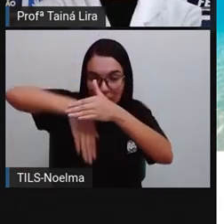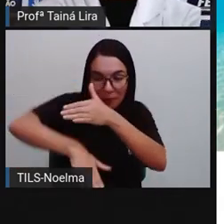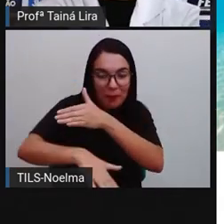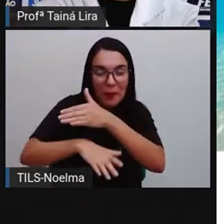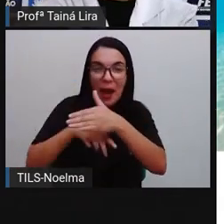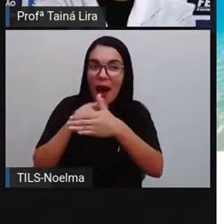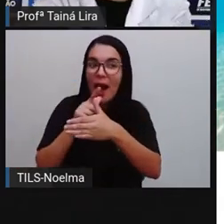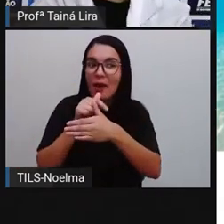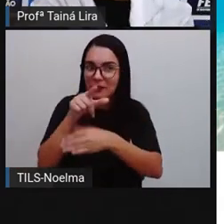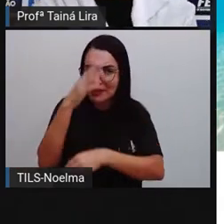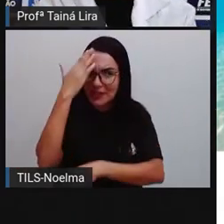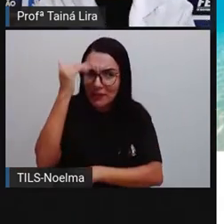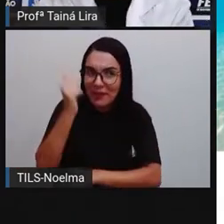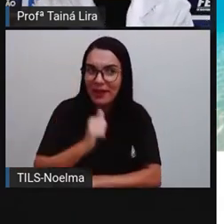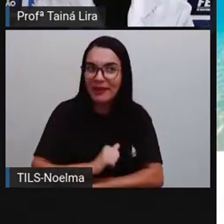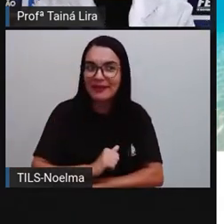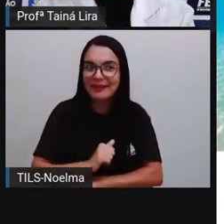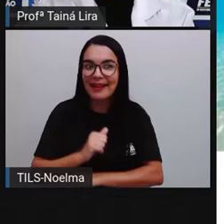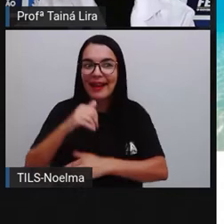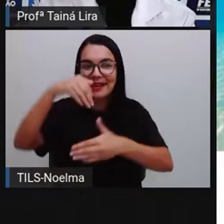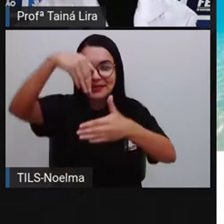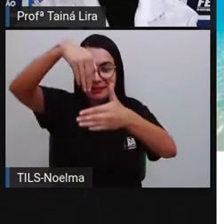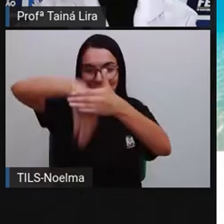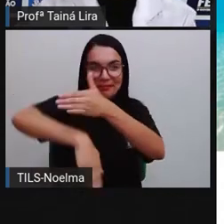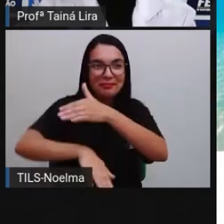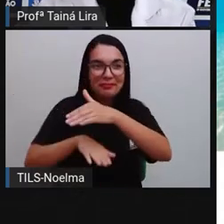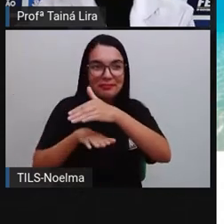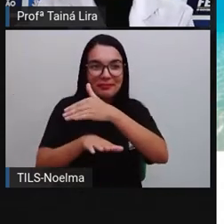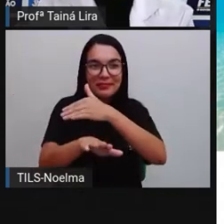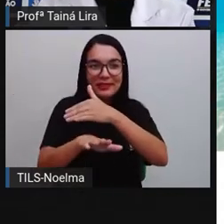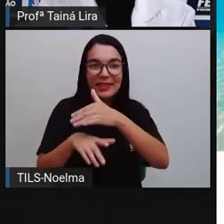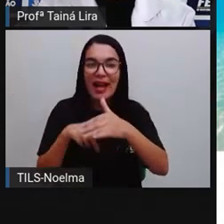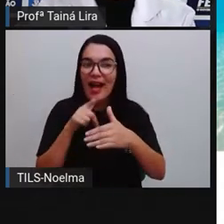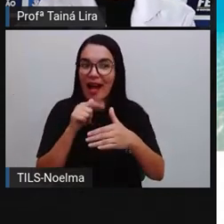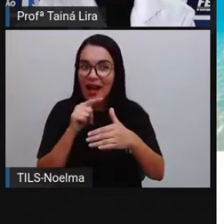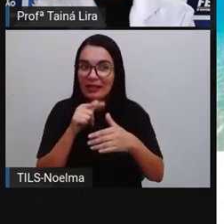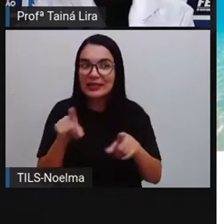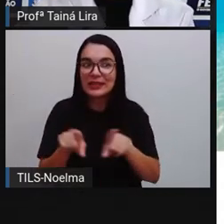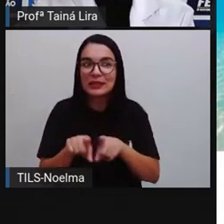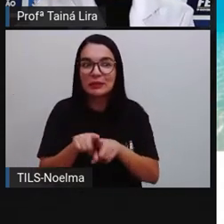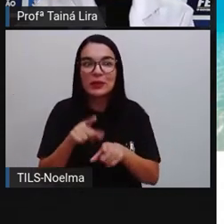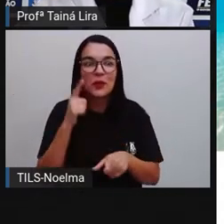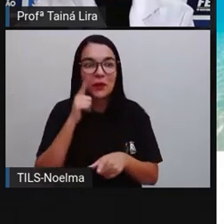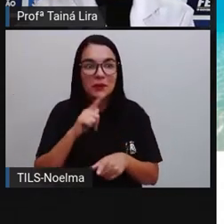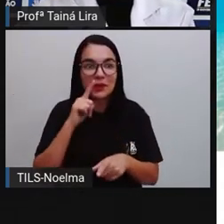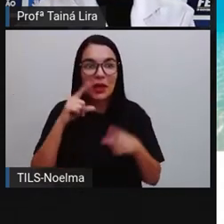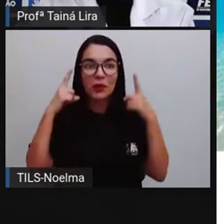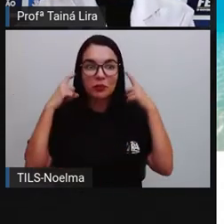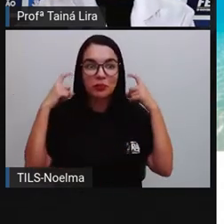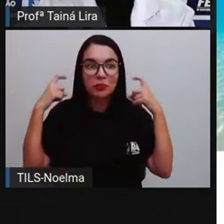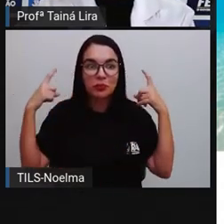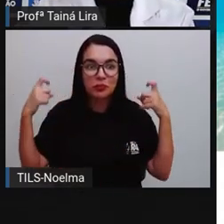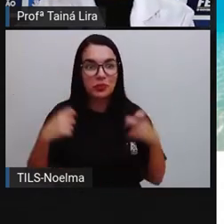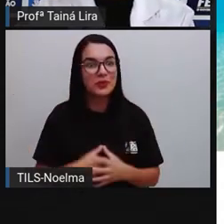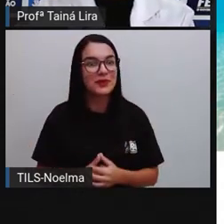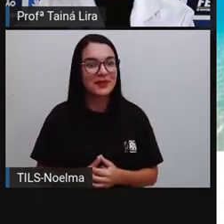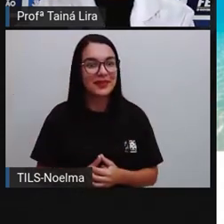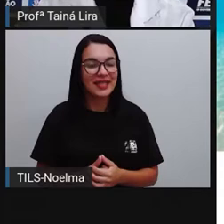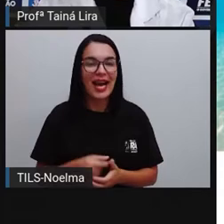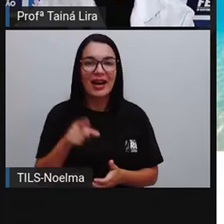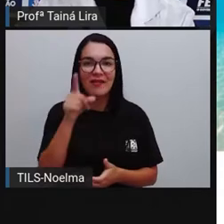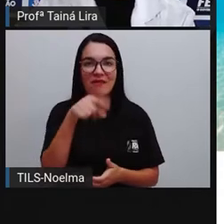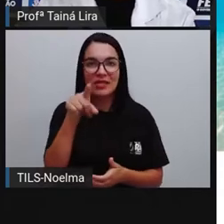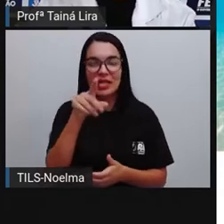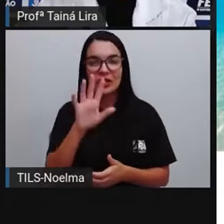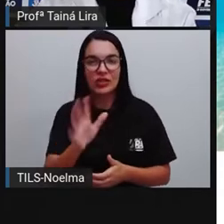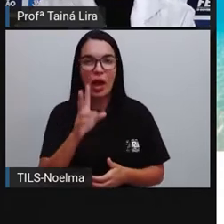água? Quem sabia disso, que debaixo da água a gente também consegue ouvir sons? Vocês já viram, passando aí em programas de